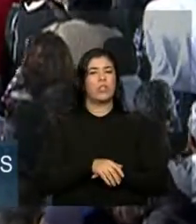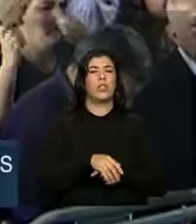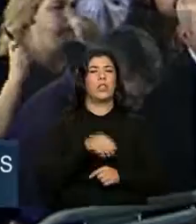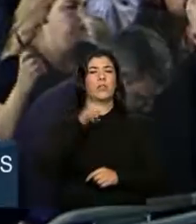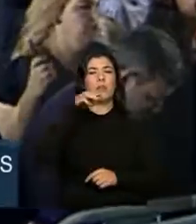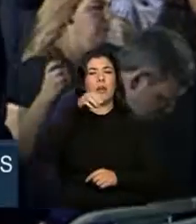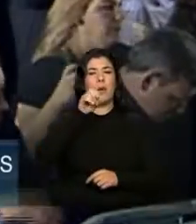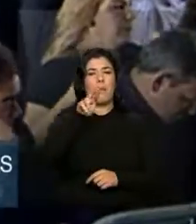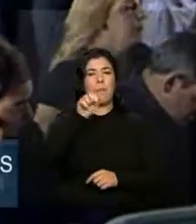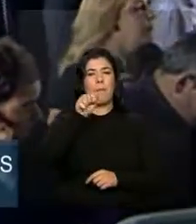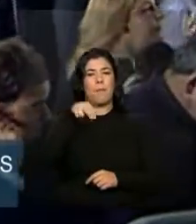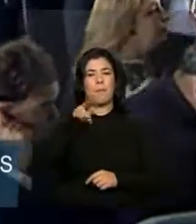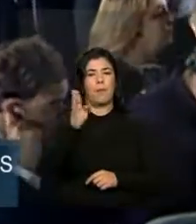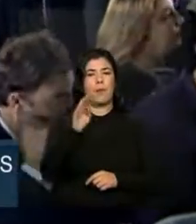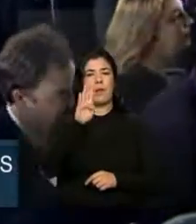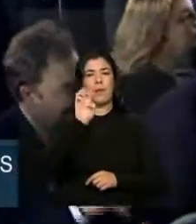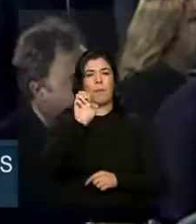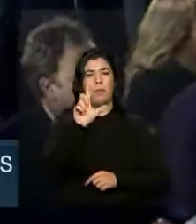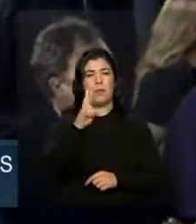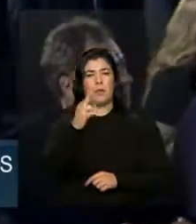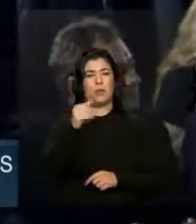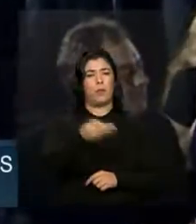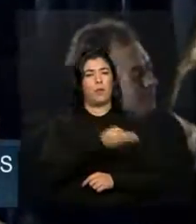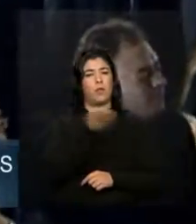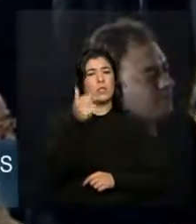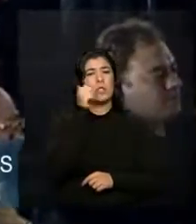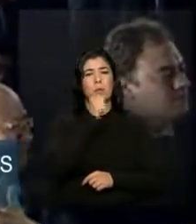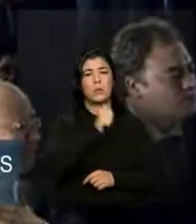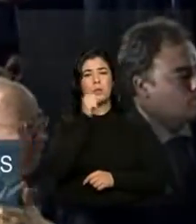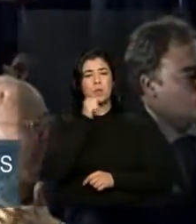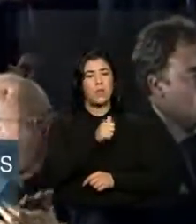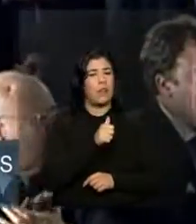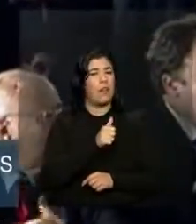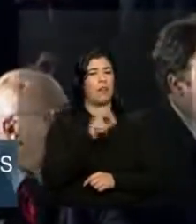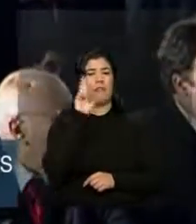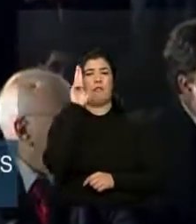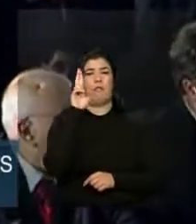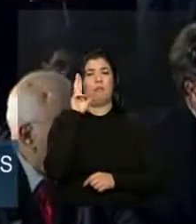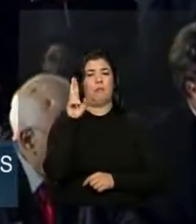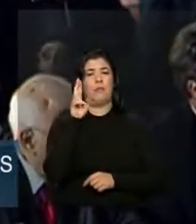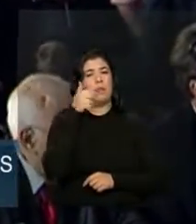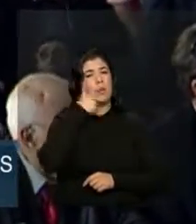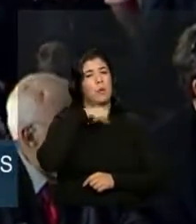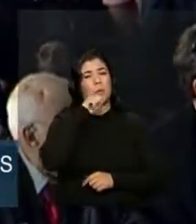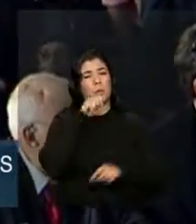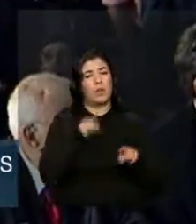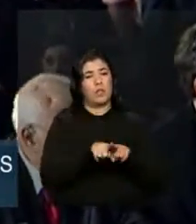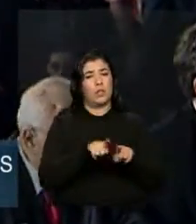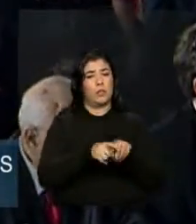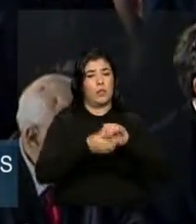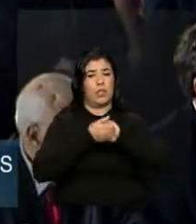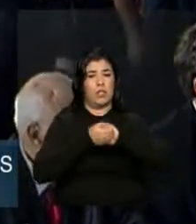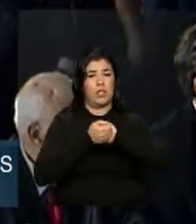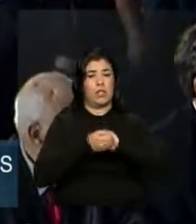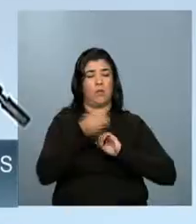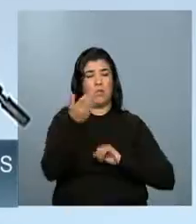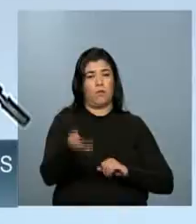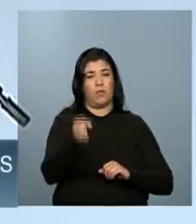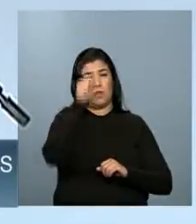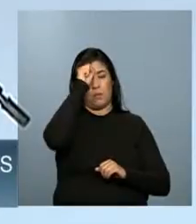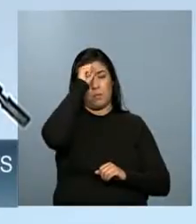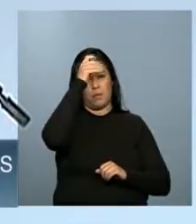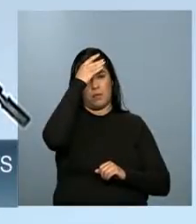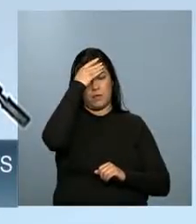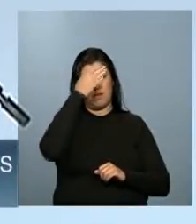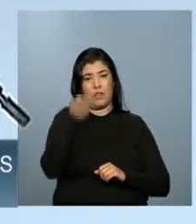Moraes, para todas vocês, mães aqui presentes, mulheres, saudar aqui o prefeito Raul Belém, a sua esposa Amanda,